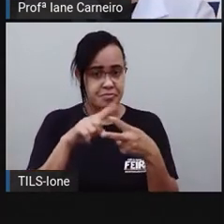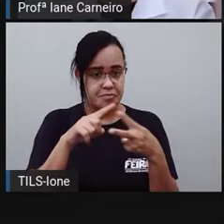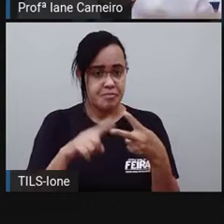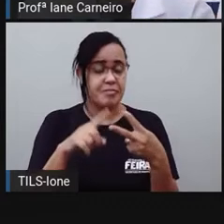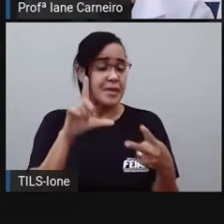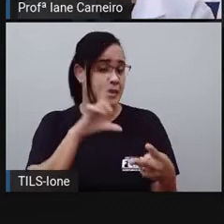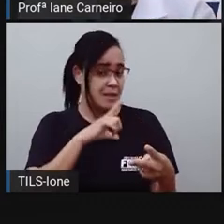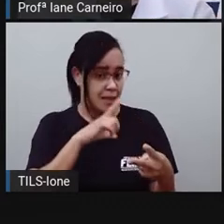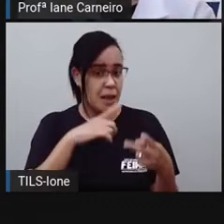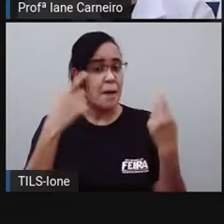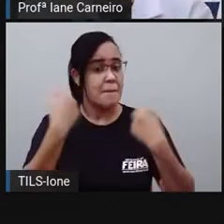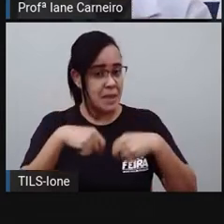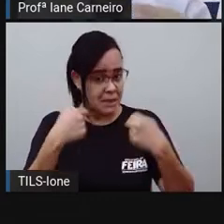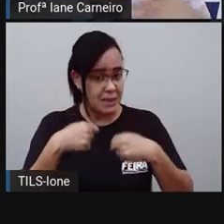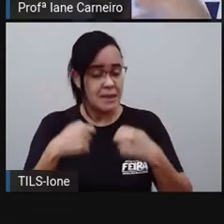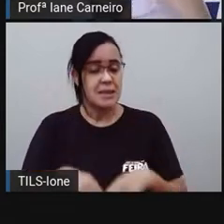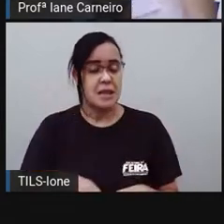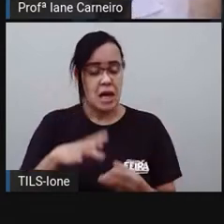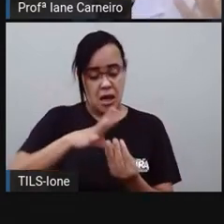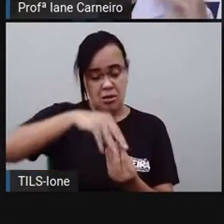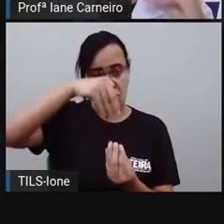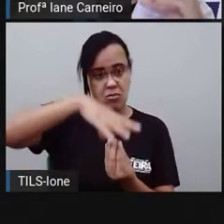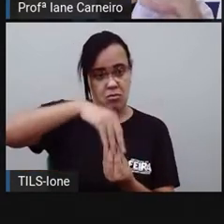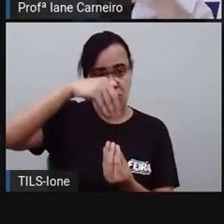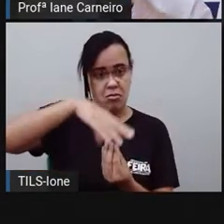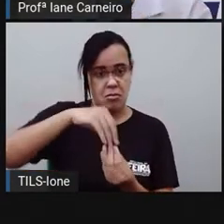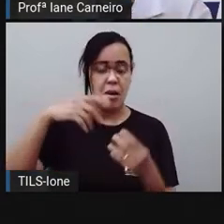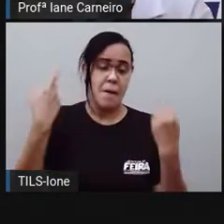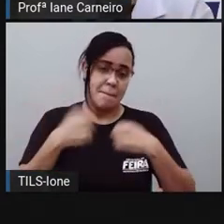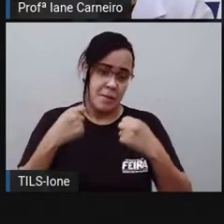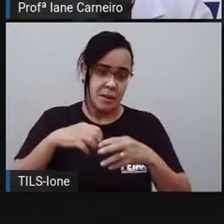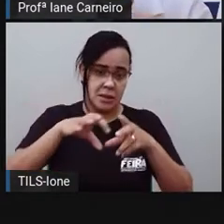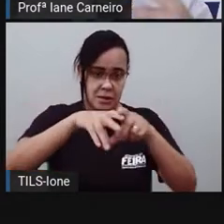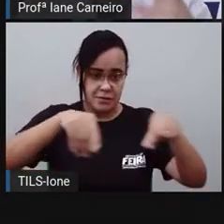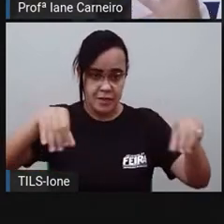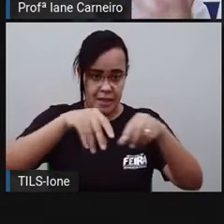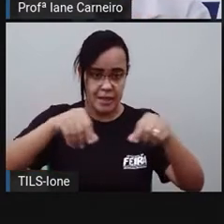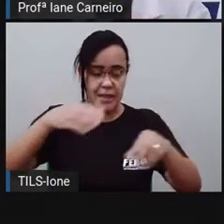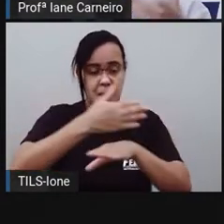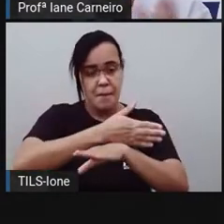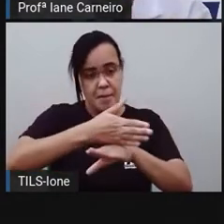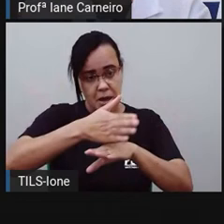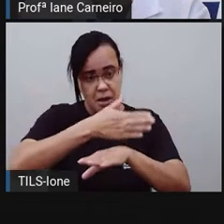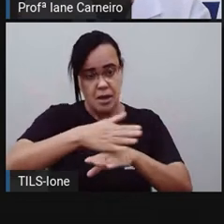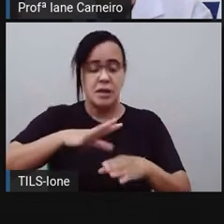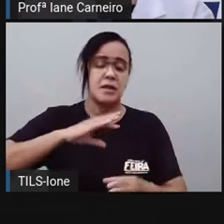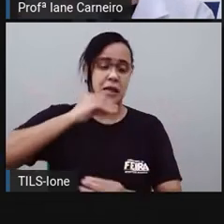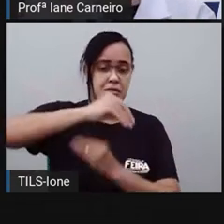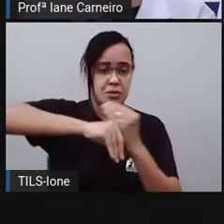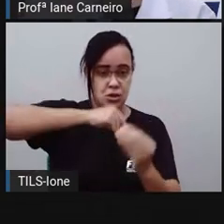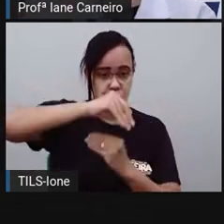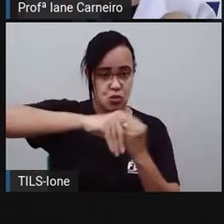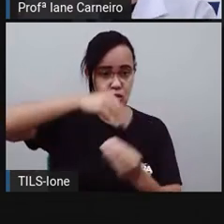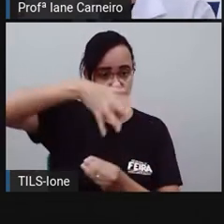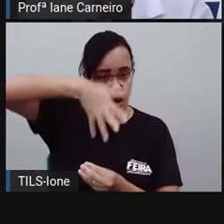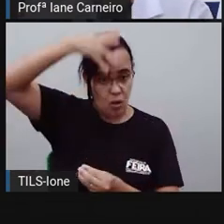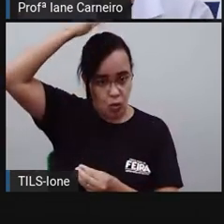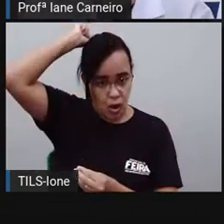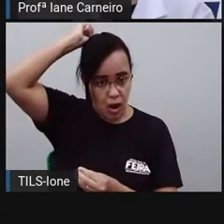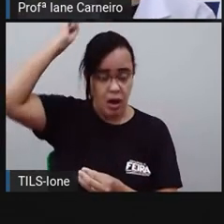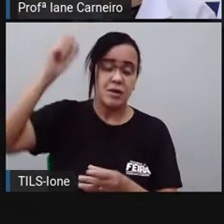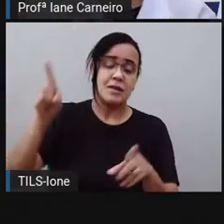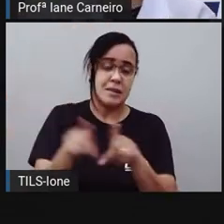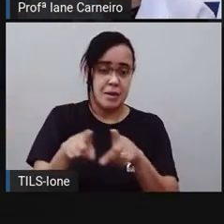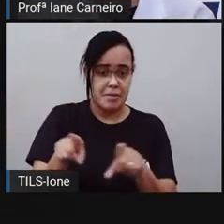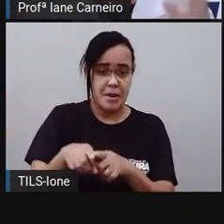coxinha, por exemplo, a farinha de trigo, né? Para fazer a massa, o caldo de galinha para fazer ali a massa, sal, né? Para fazer o